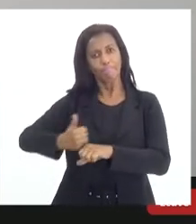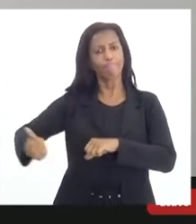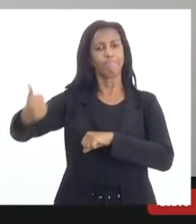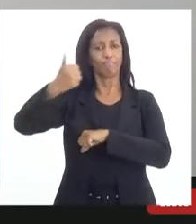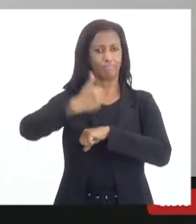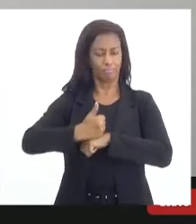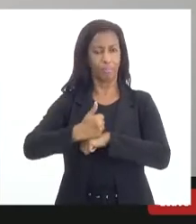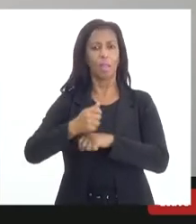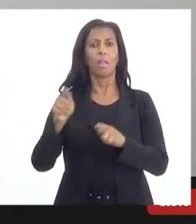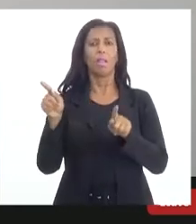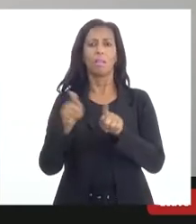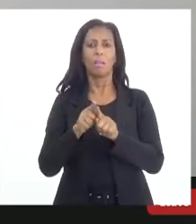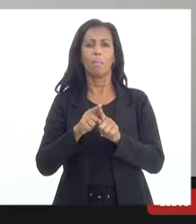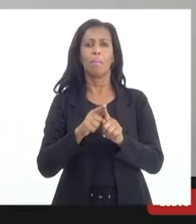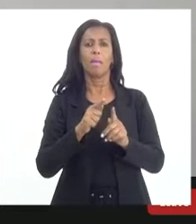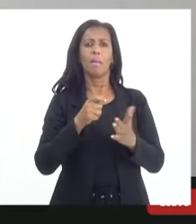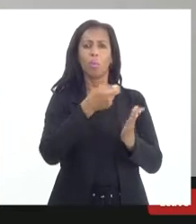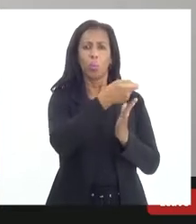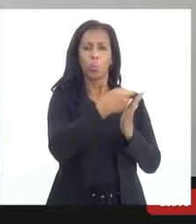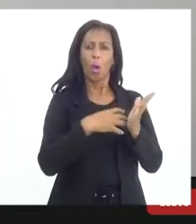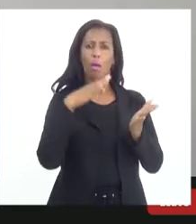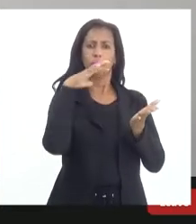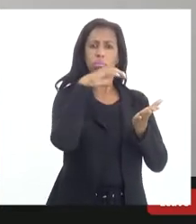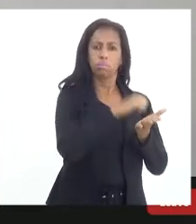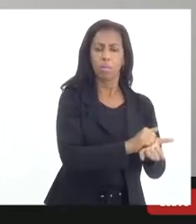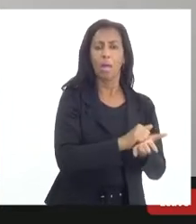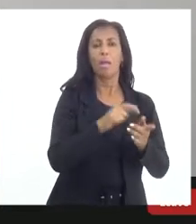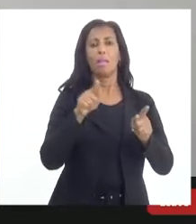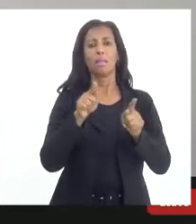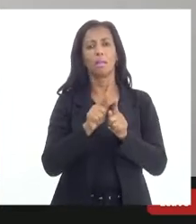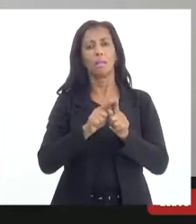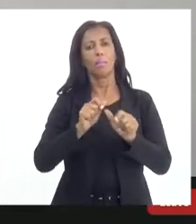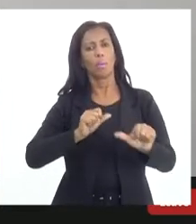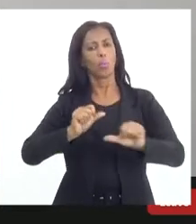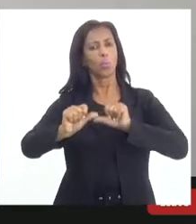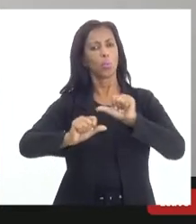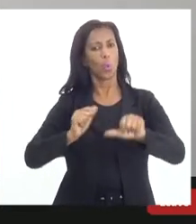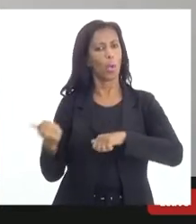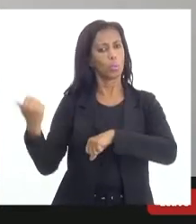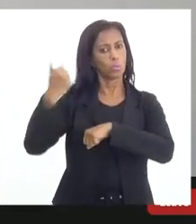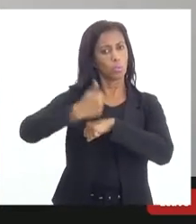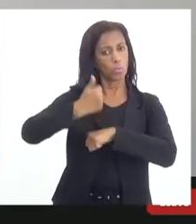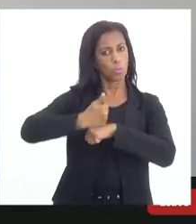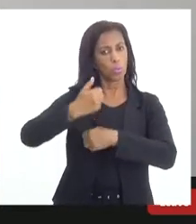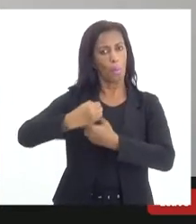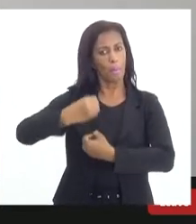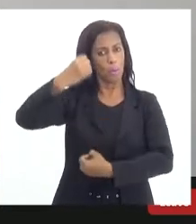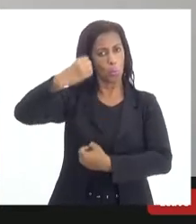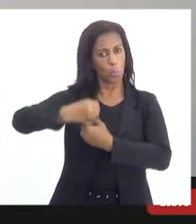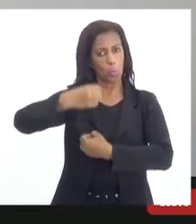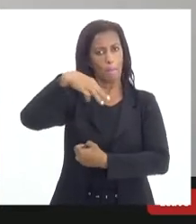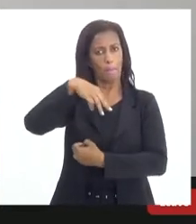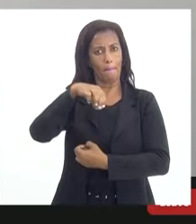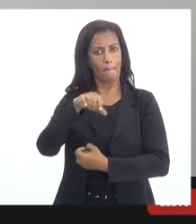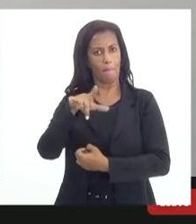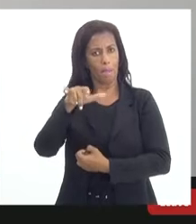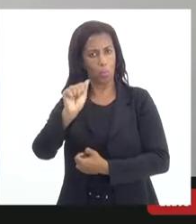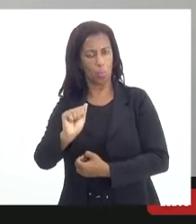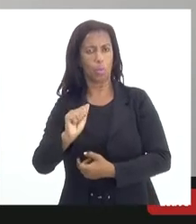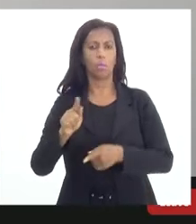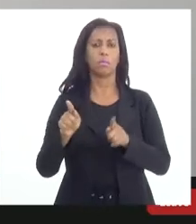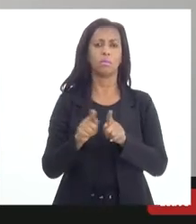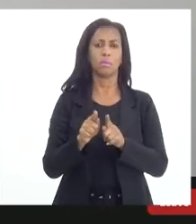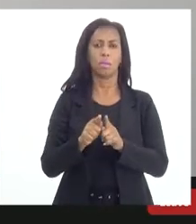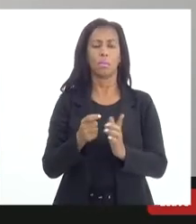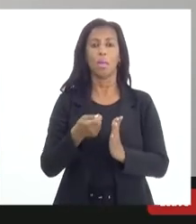processo de cadastramento e sobre os procedimentos de doação e transplante de medula óssea, inclusive fazendo referência ao redome, esse registro